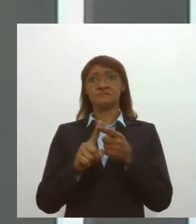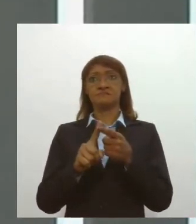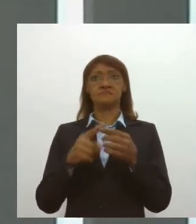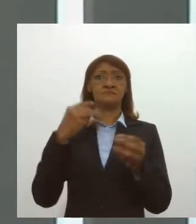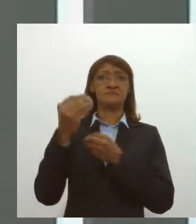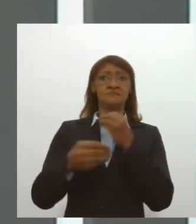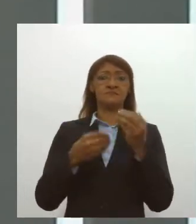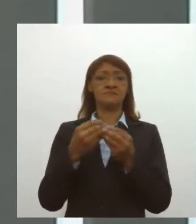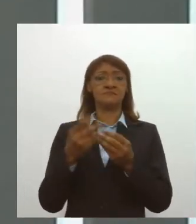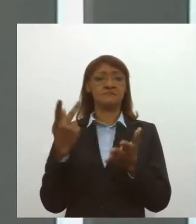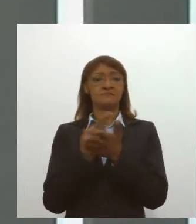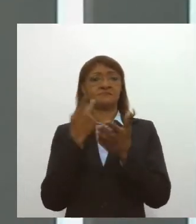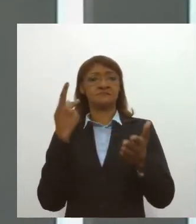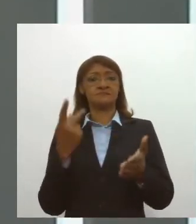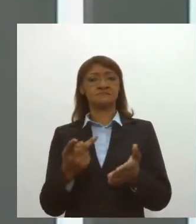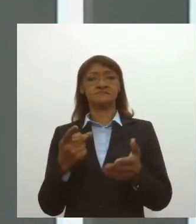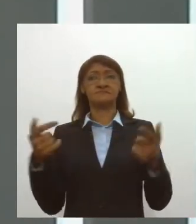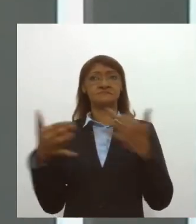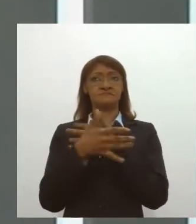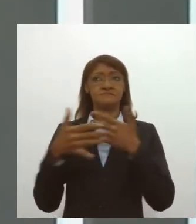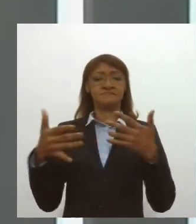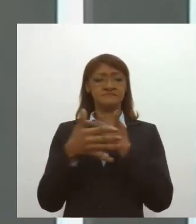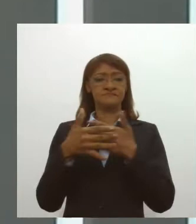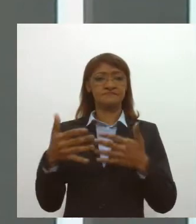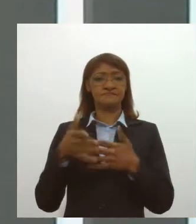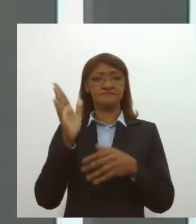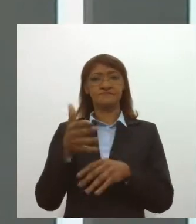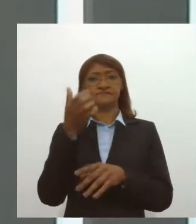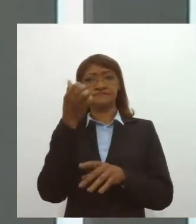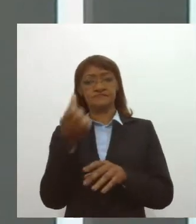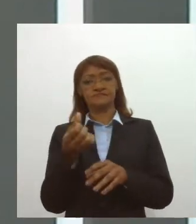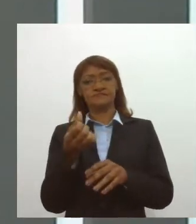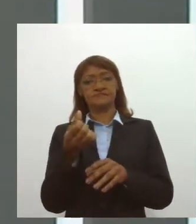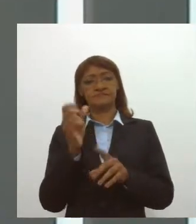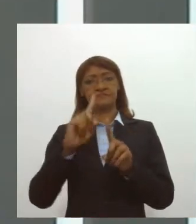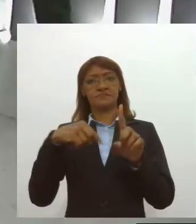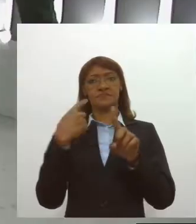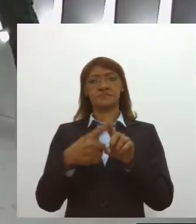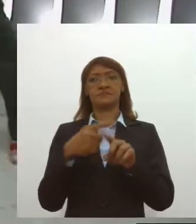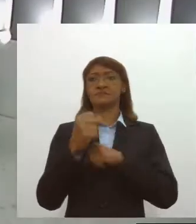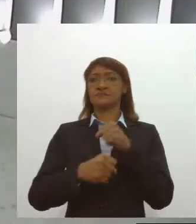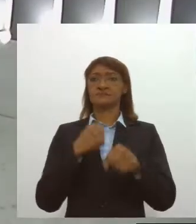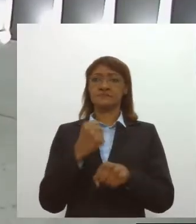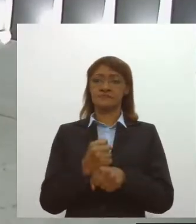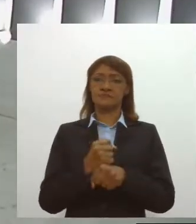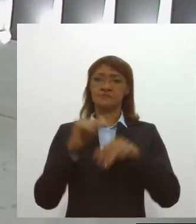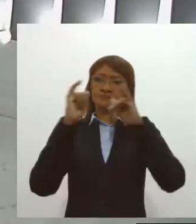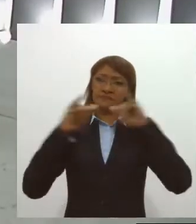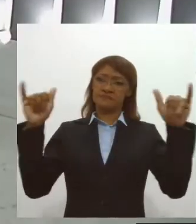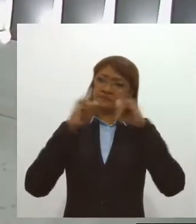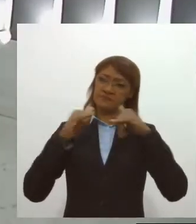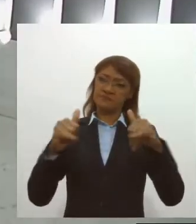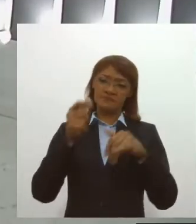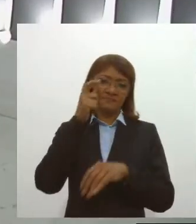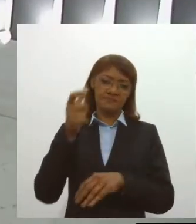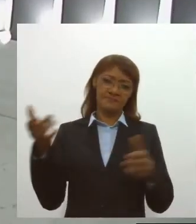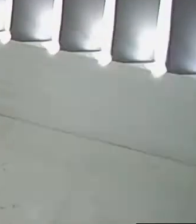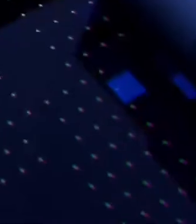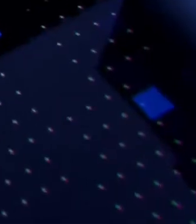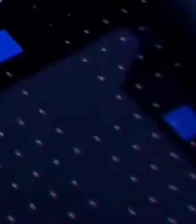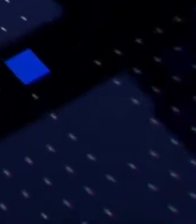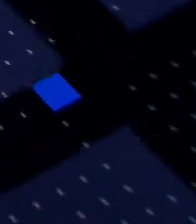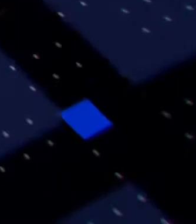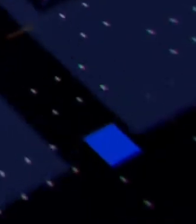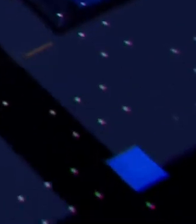ruas da capital após sexto reajuste da gasolina no ano. Esses e outros assuntos você acompanha a partir de agora.